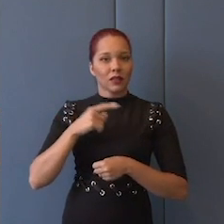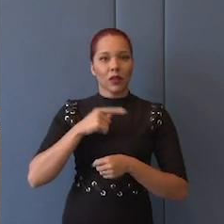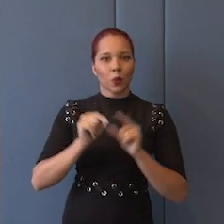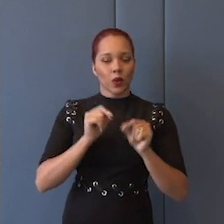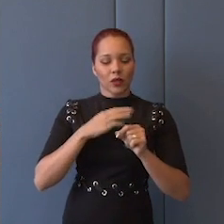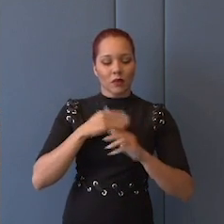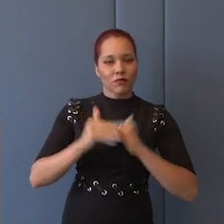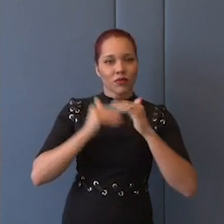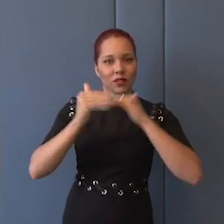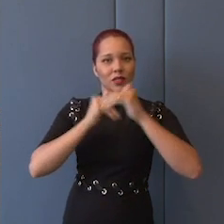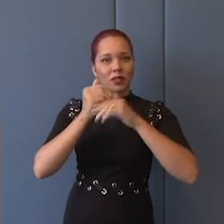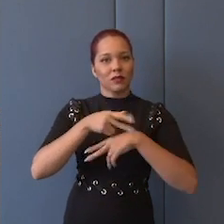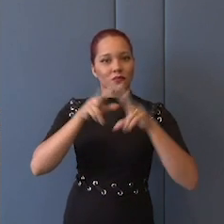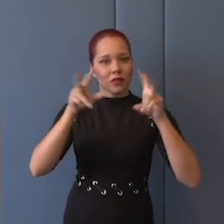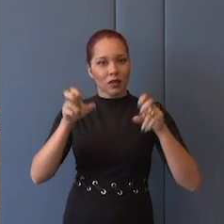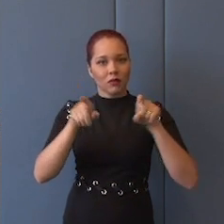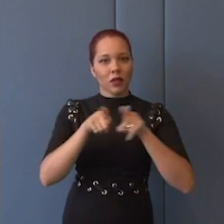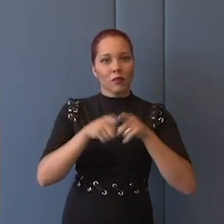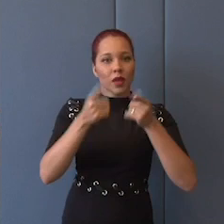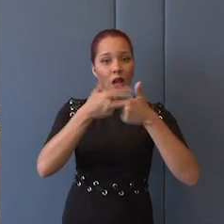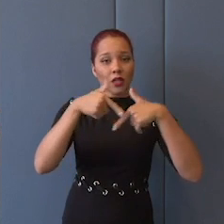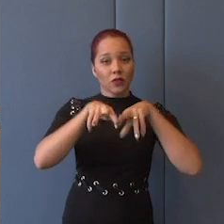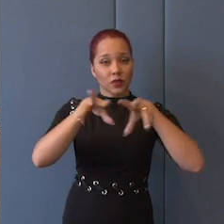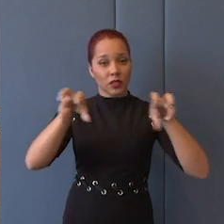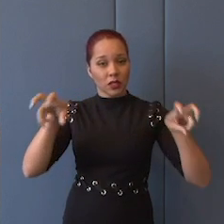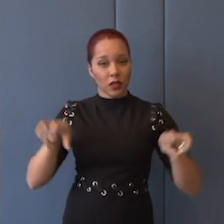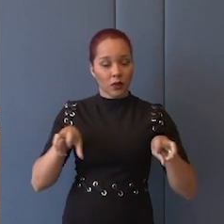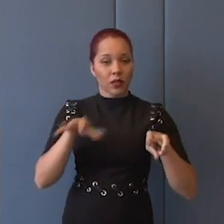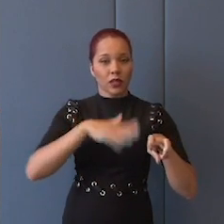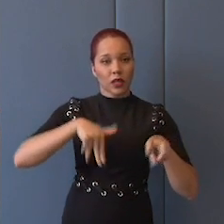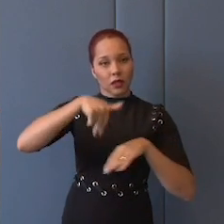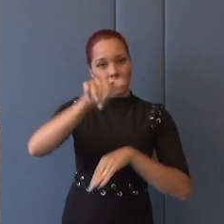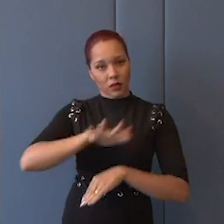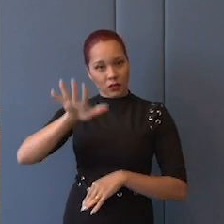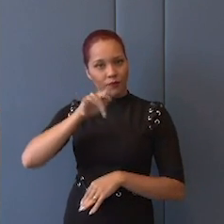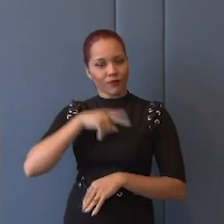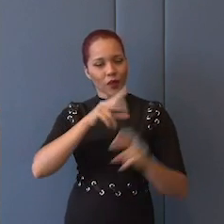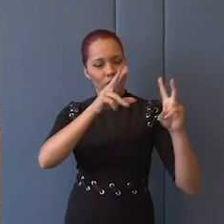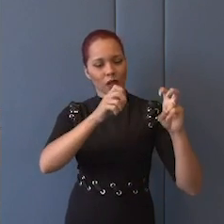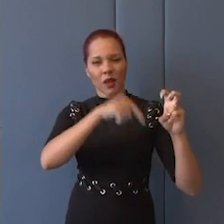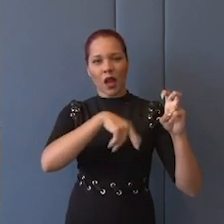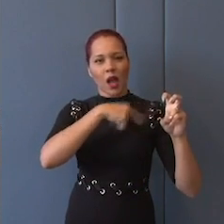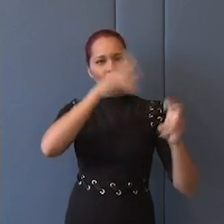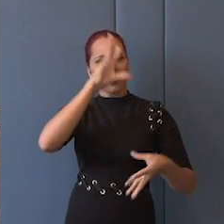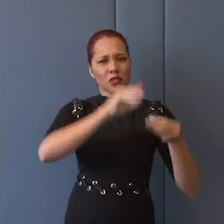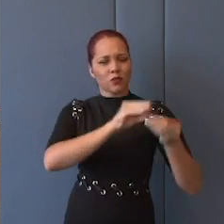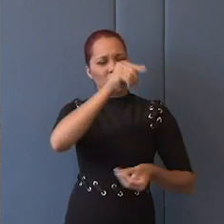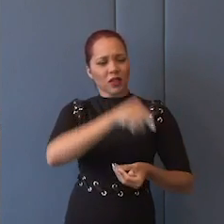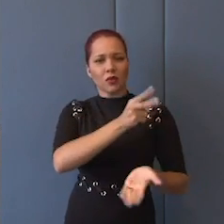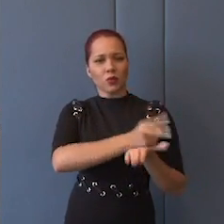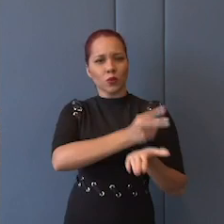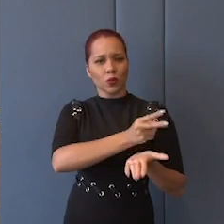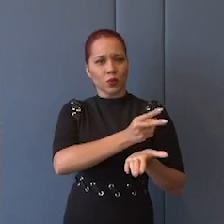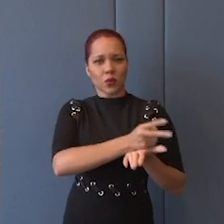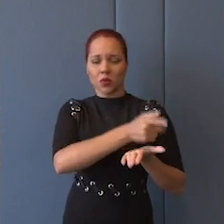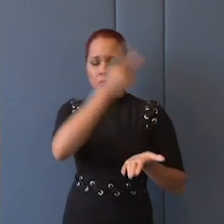e fragmentação da nossa atuação. Então, você tem um tema, você tem uma posição, uma posição bonitinha e tal, que todo mundo